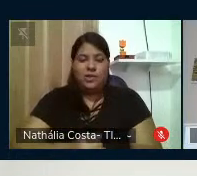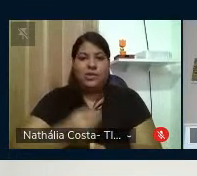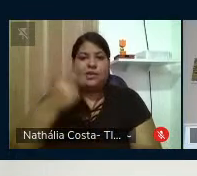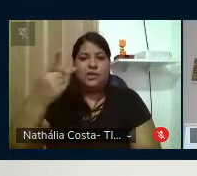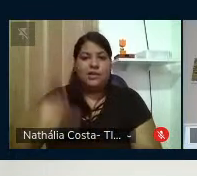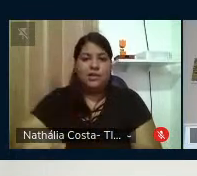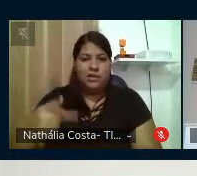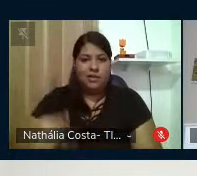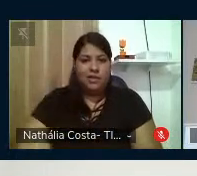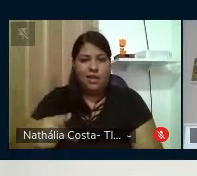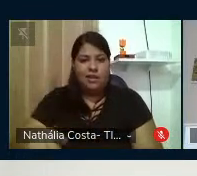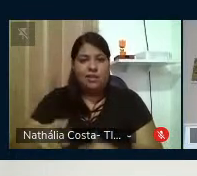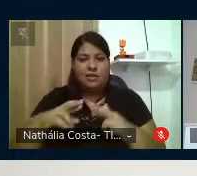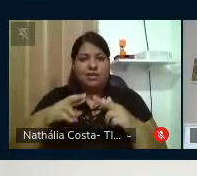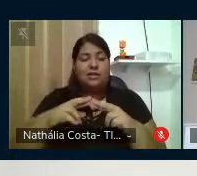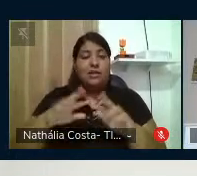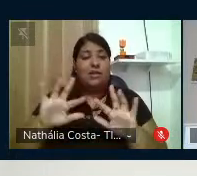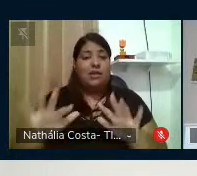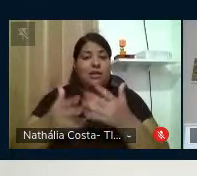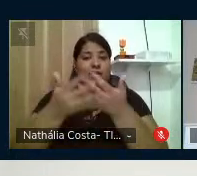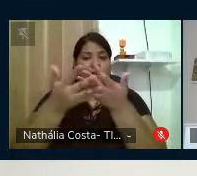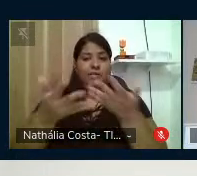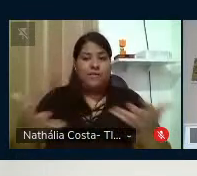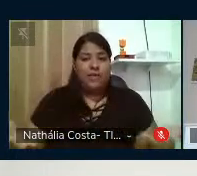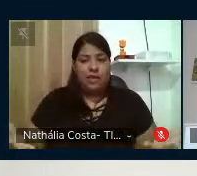nesta sessão.